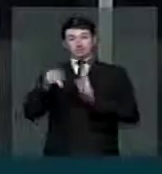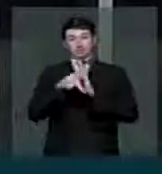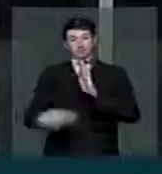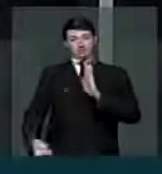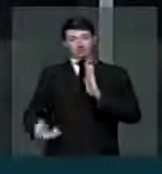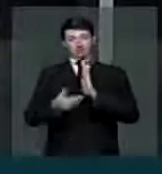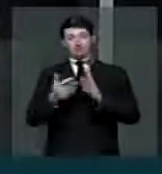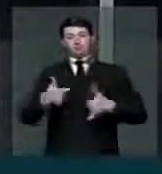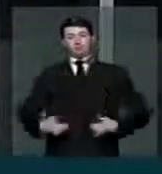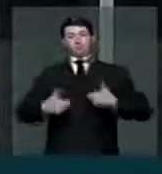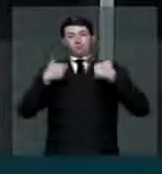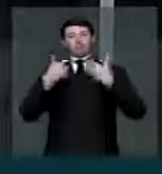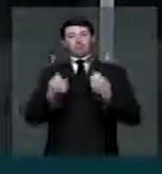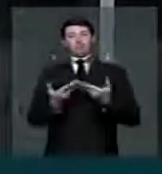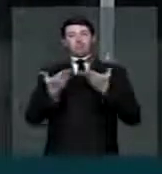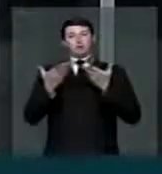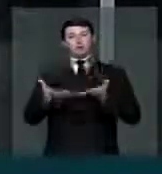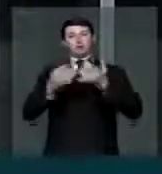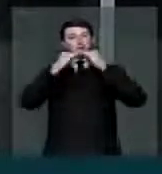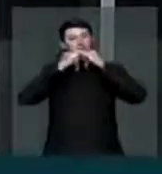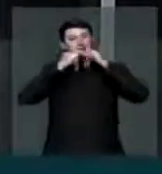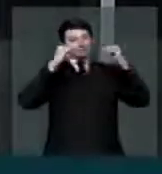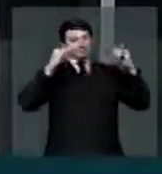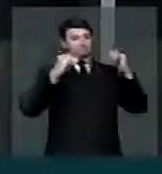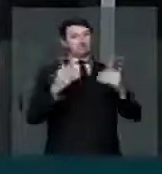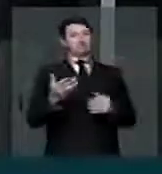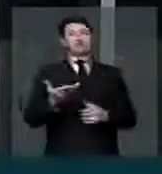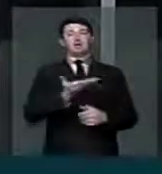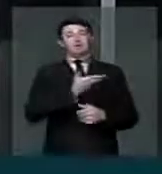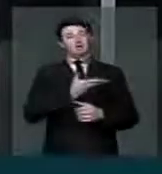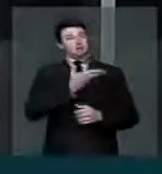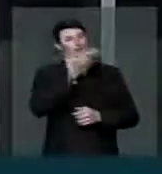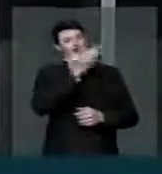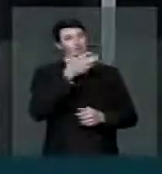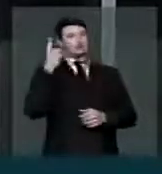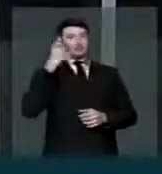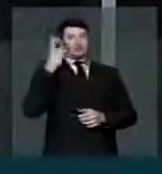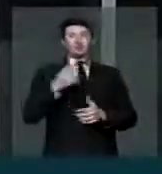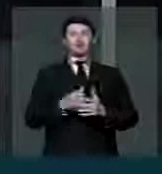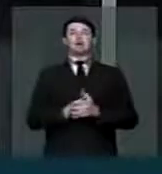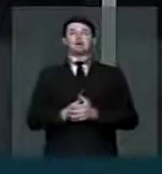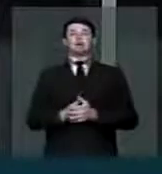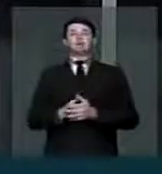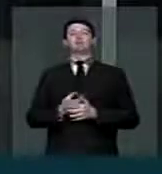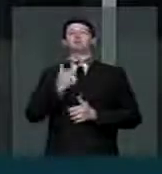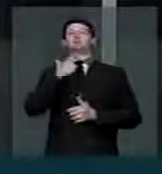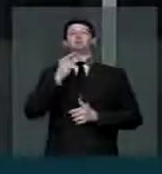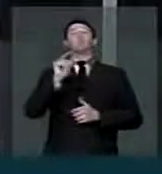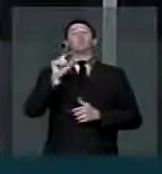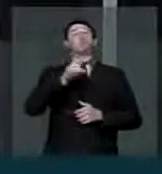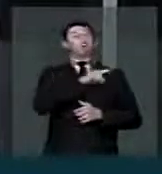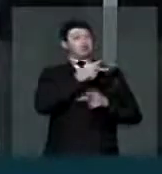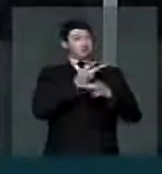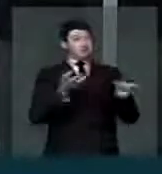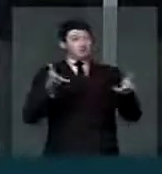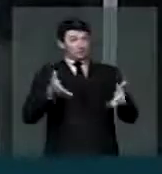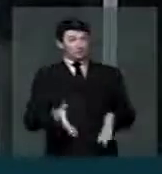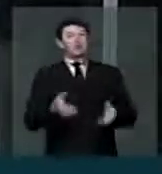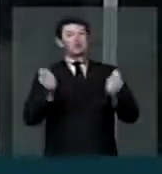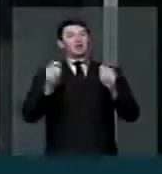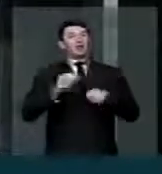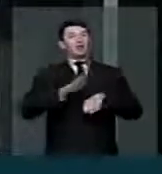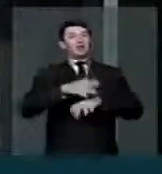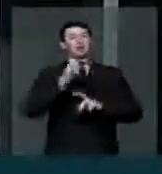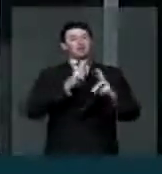me sinto honrado em trazer a saudação a esses nobres parlamentares, desejando que a vinda deles possa estreitar ainda